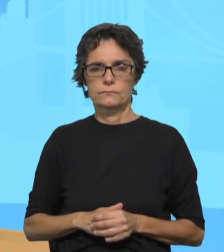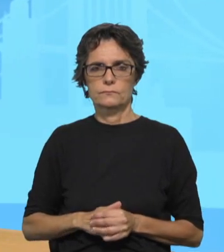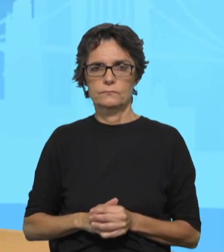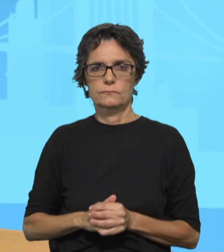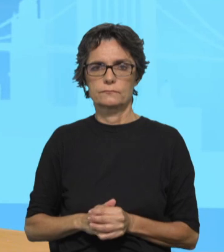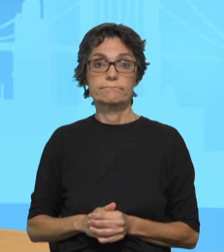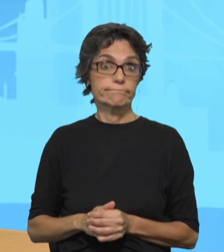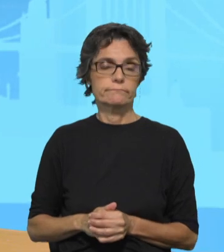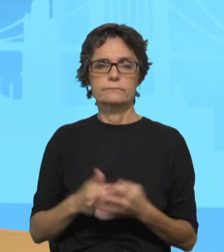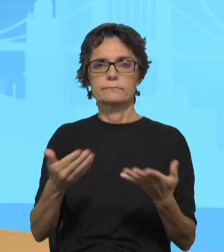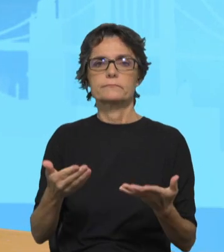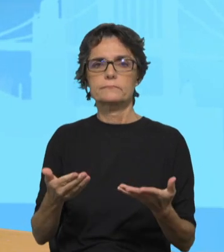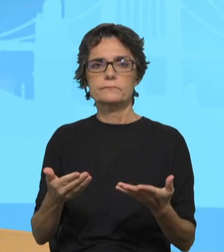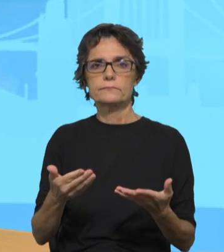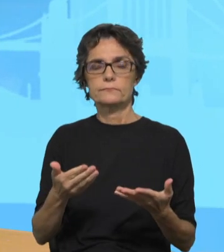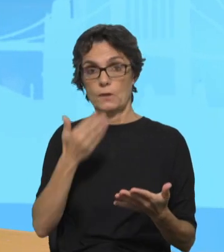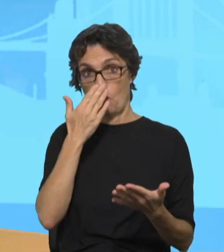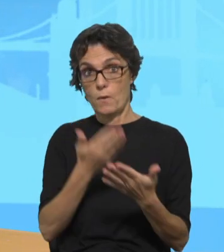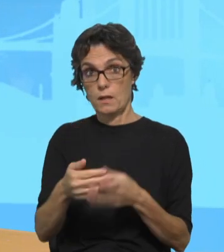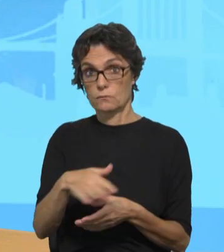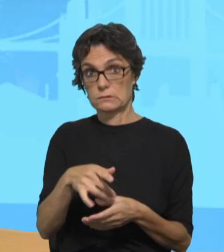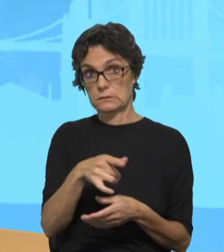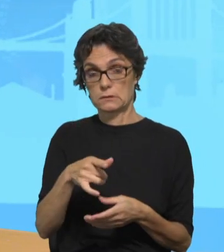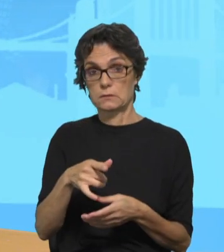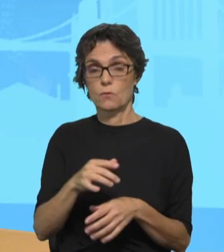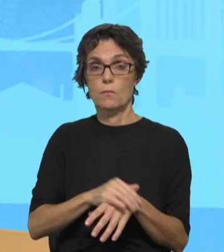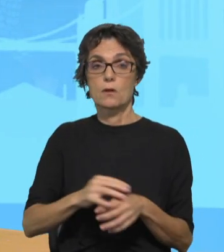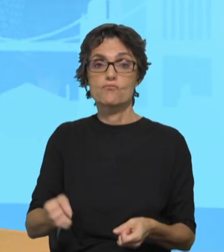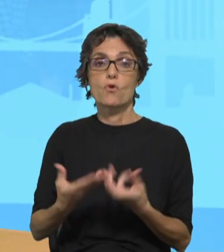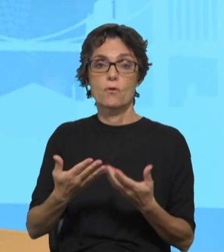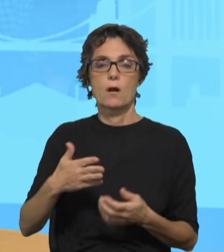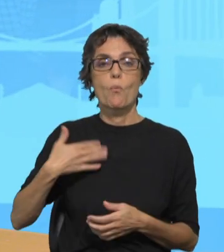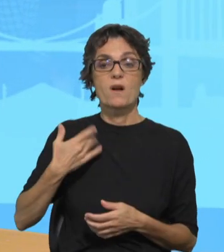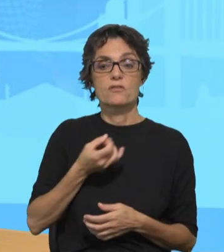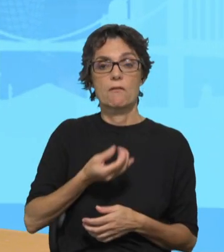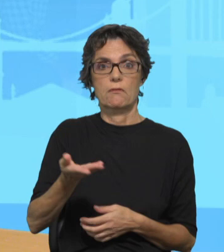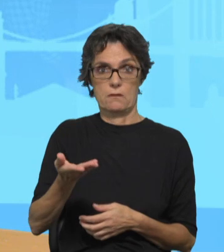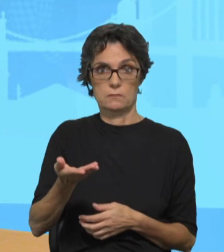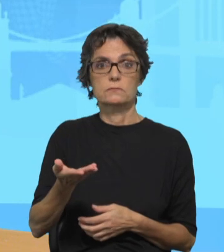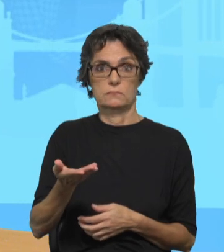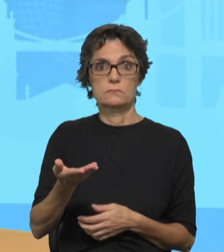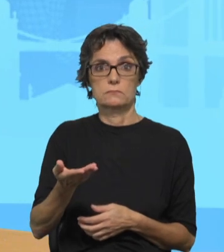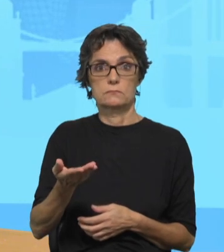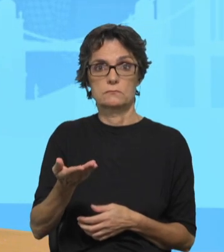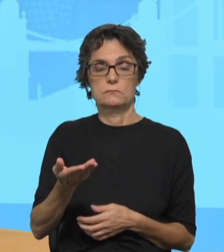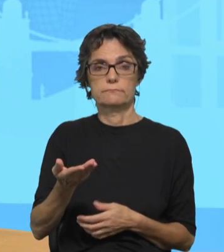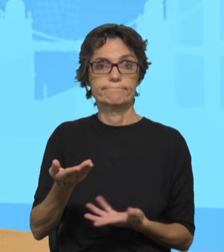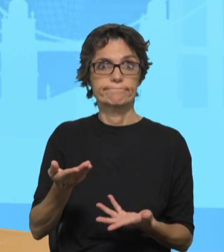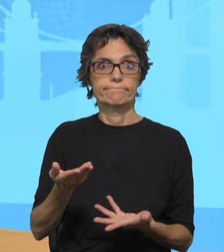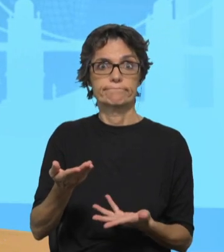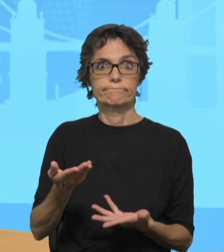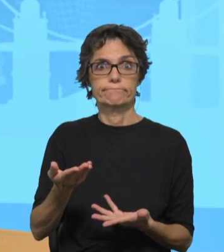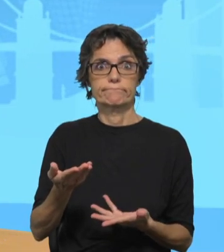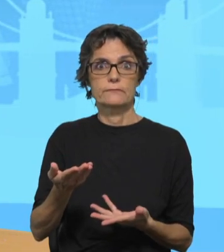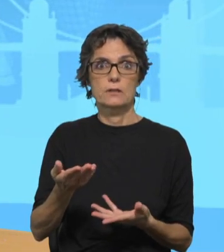Temos aqui esta realidade do perdão, da compaixão, mas ao fim e ao cabo duas